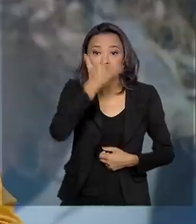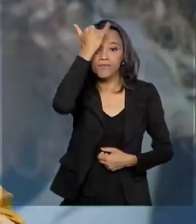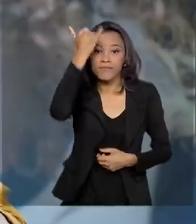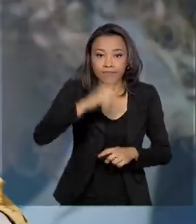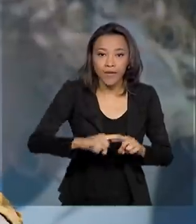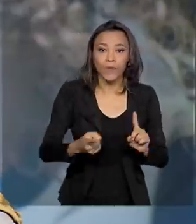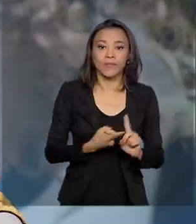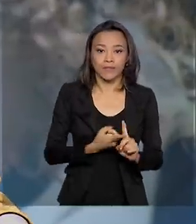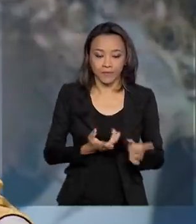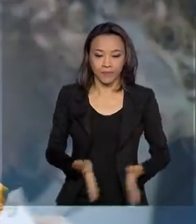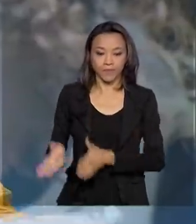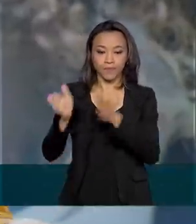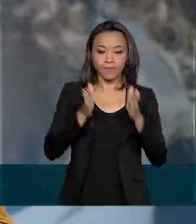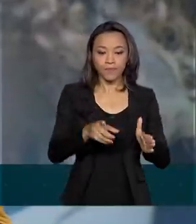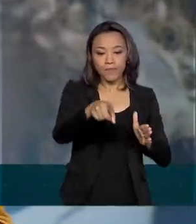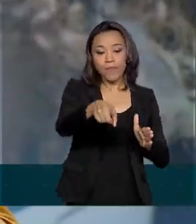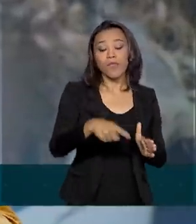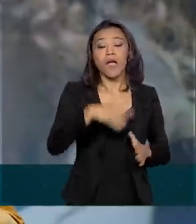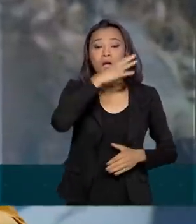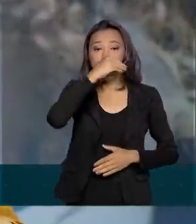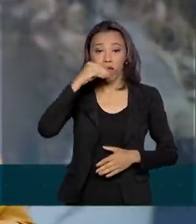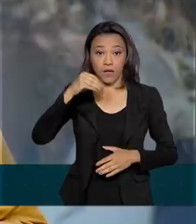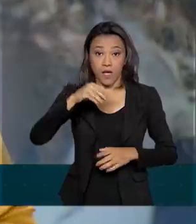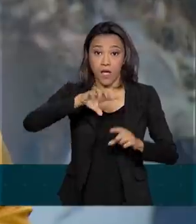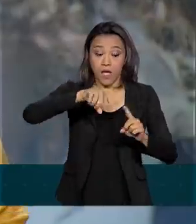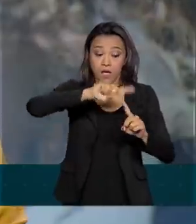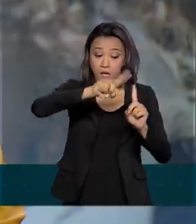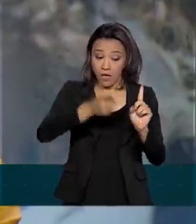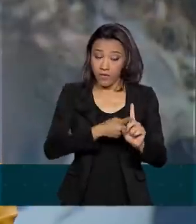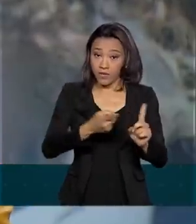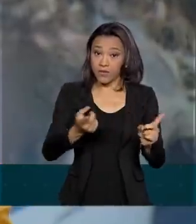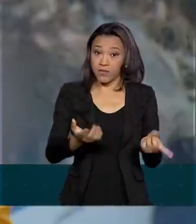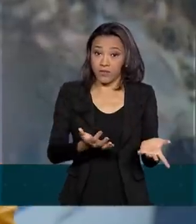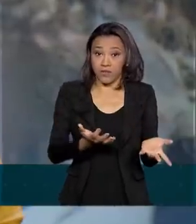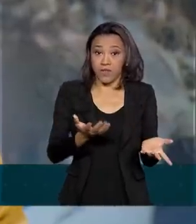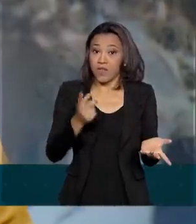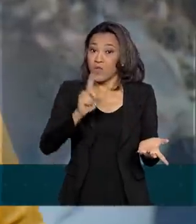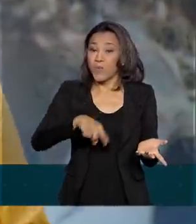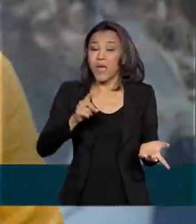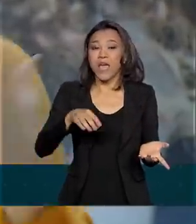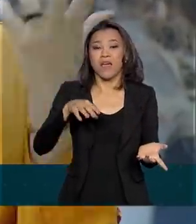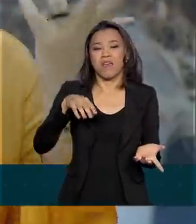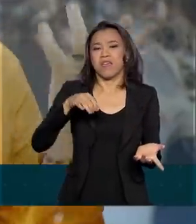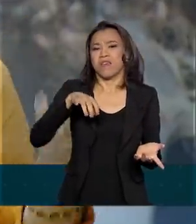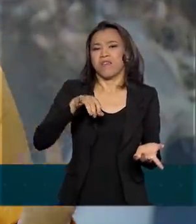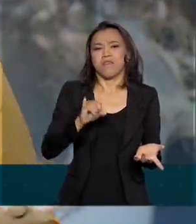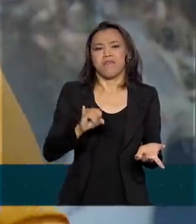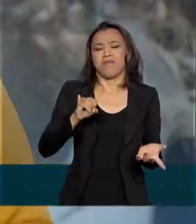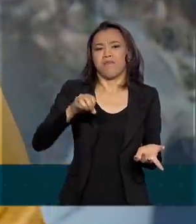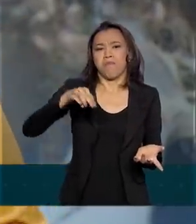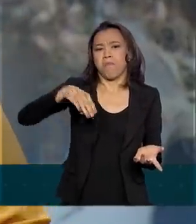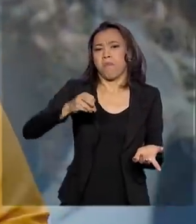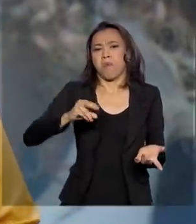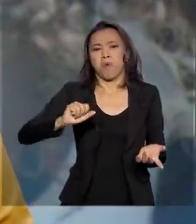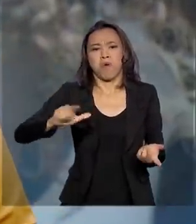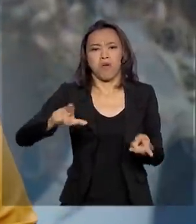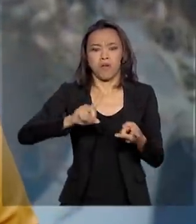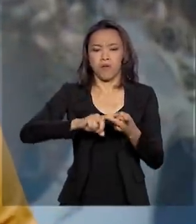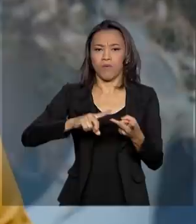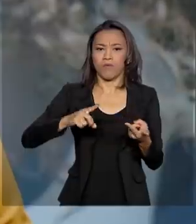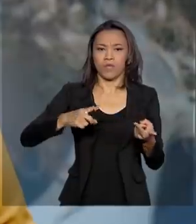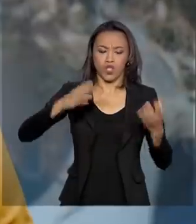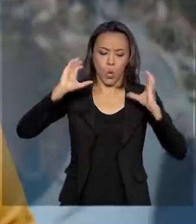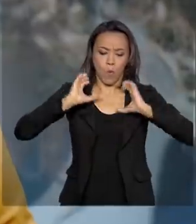A gravidez na adolescência não é um assunto moral, não é um assunto de comportamento tão somente,